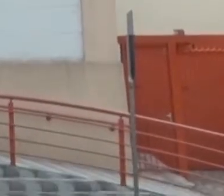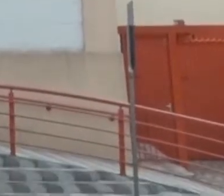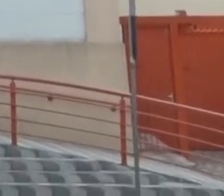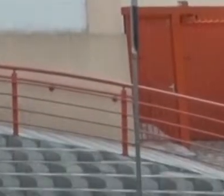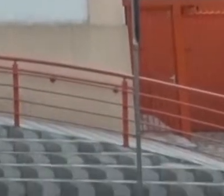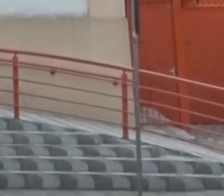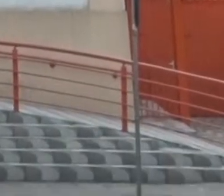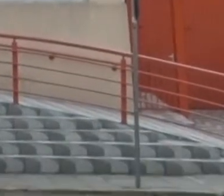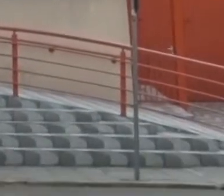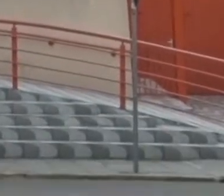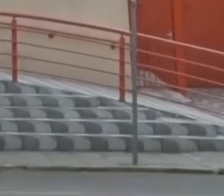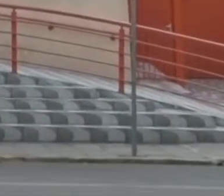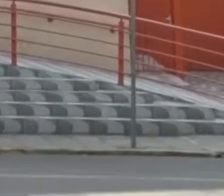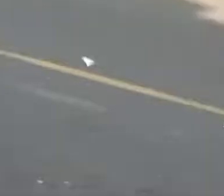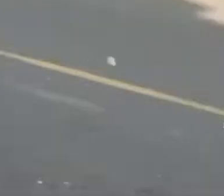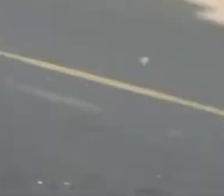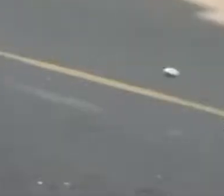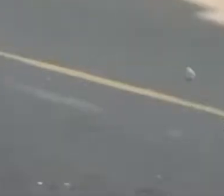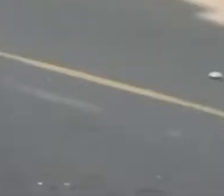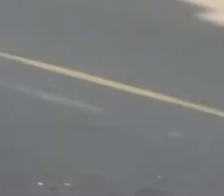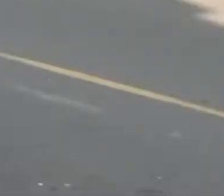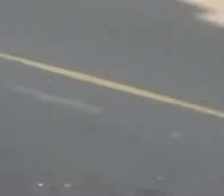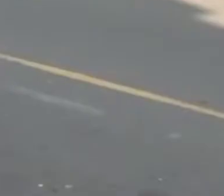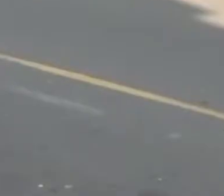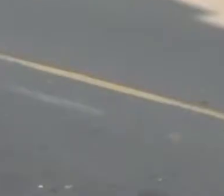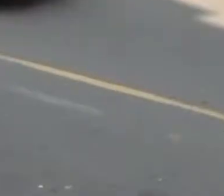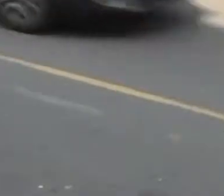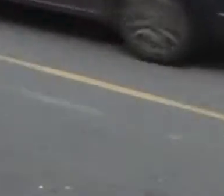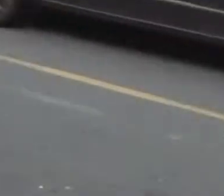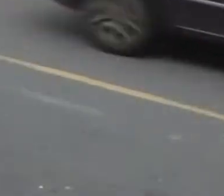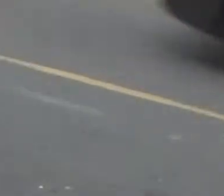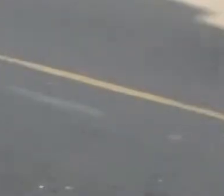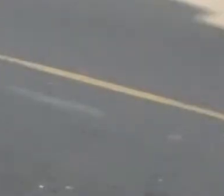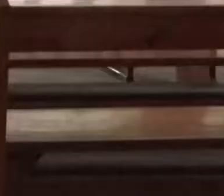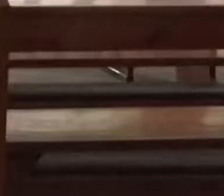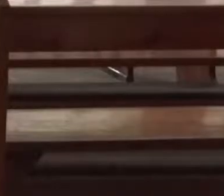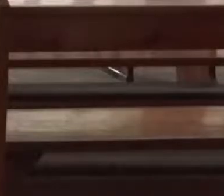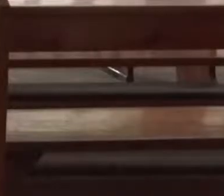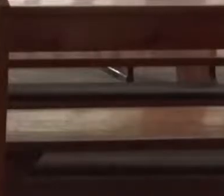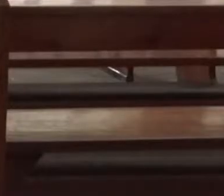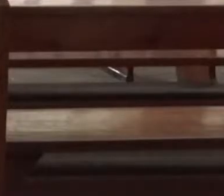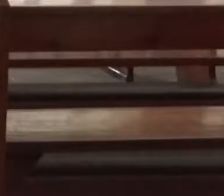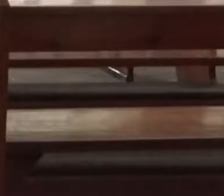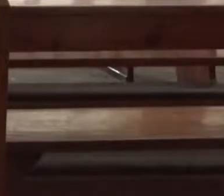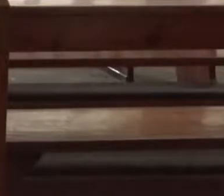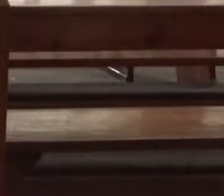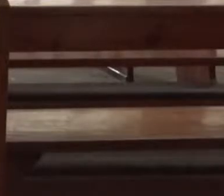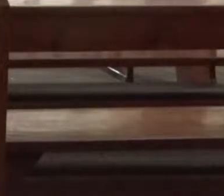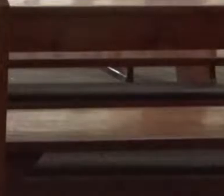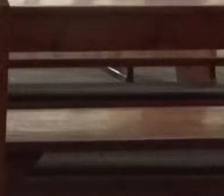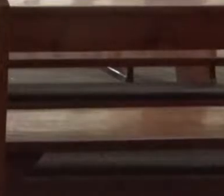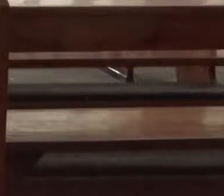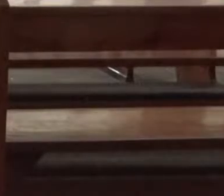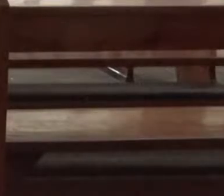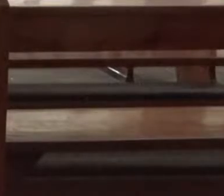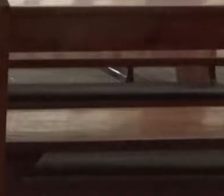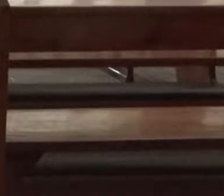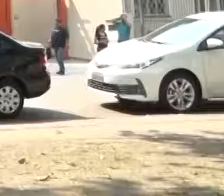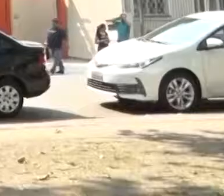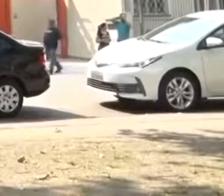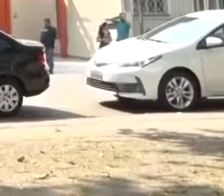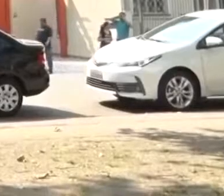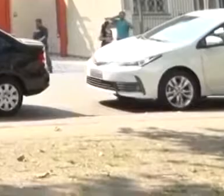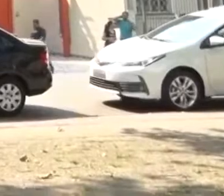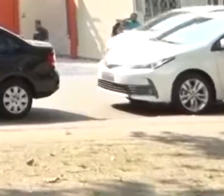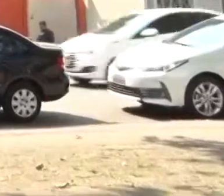morro, hoje a edificação está em frente à Praça Tamandaré. Ela foi a primeira igreja erguida na cidade,